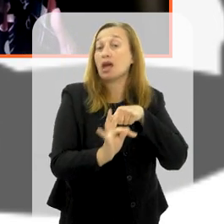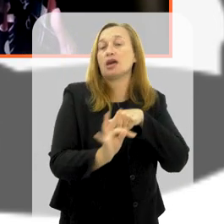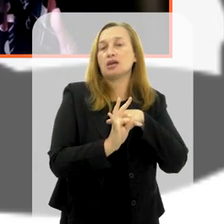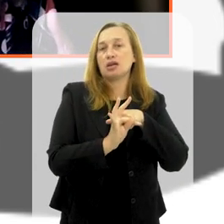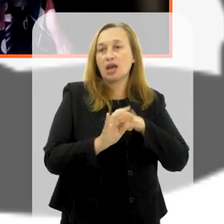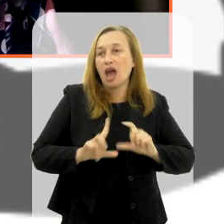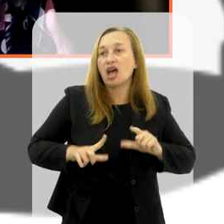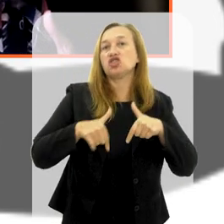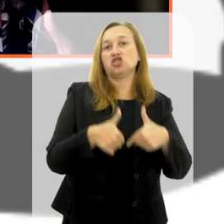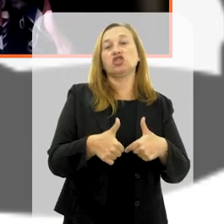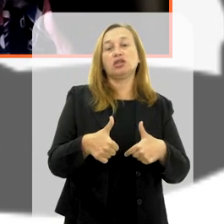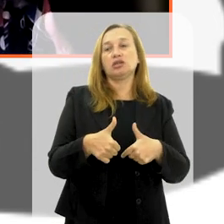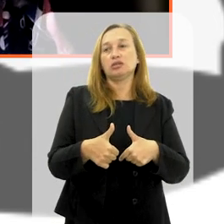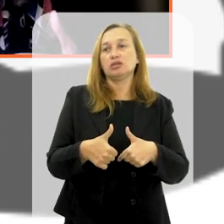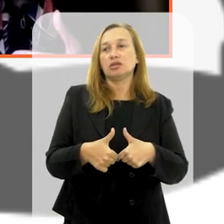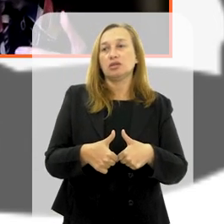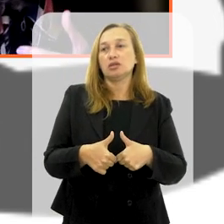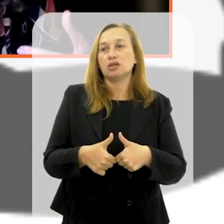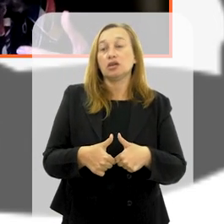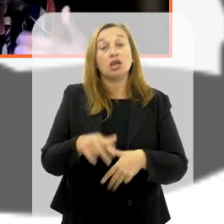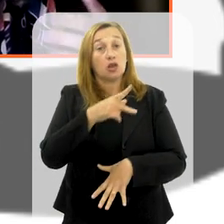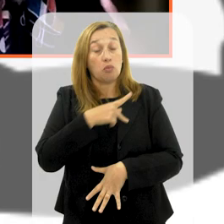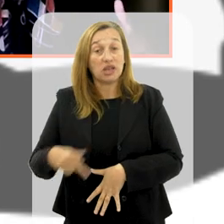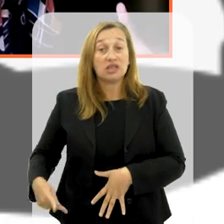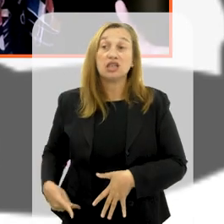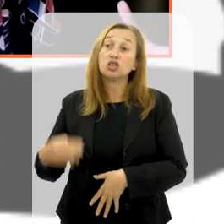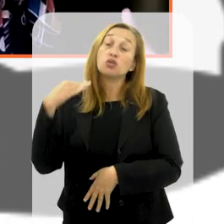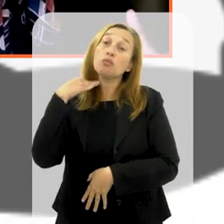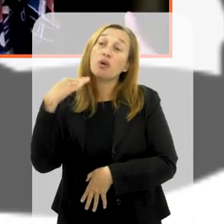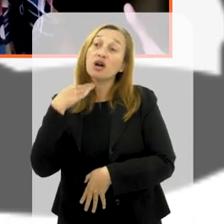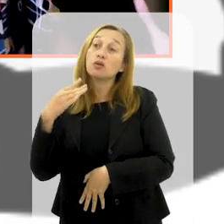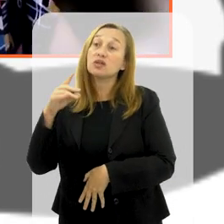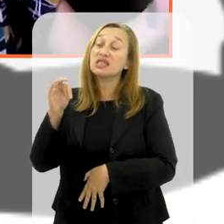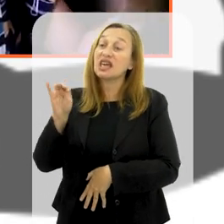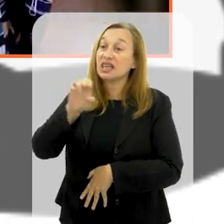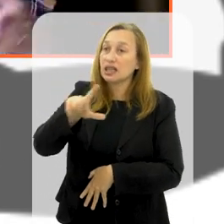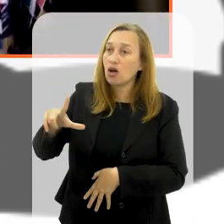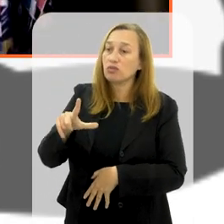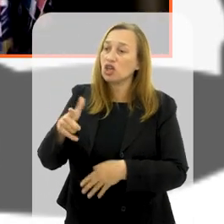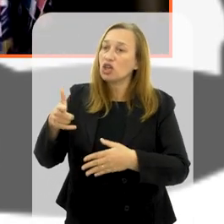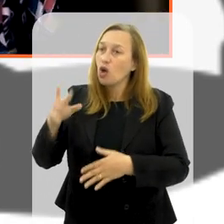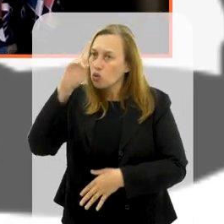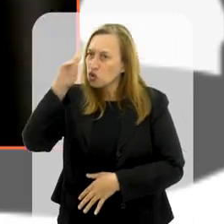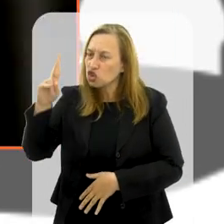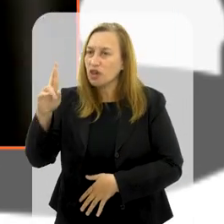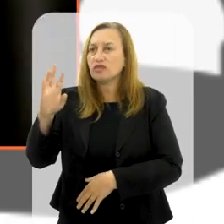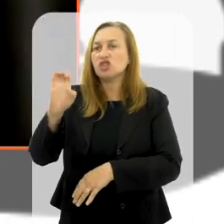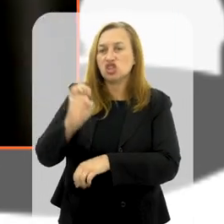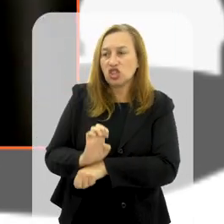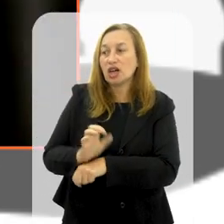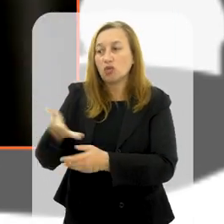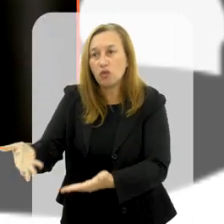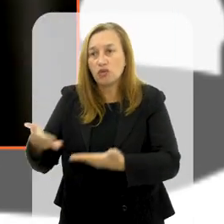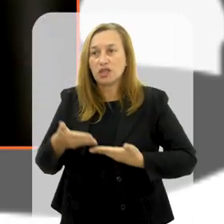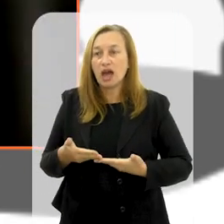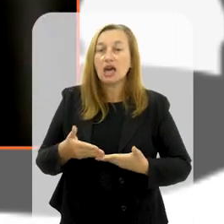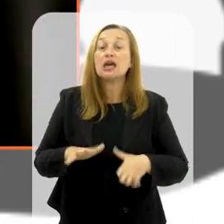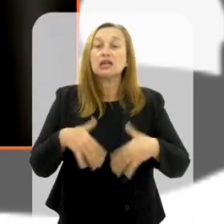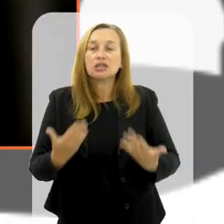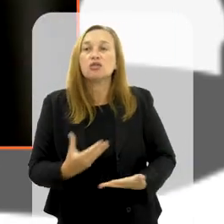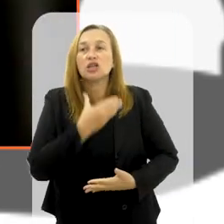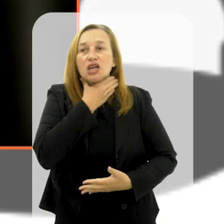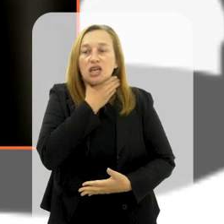seriam os ministros da Fazenda e presidentes dos bancos centrais. gente tem que chamar os chefes de Estado. Então, pela primeira vez, com a crise de